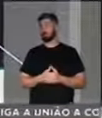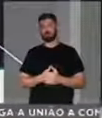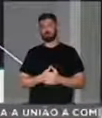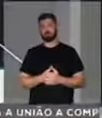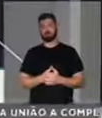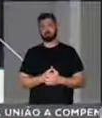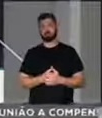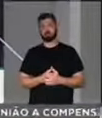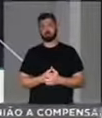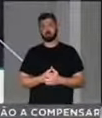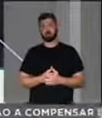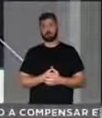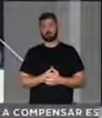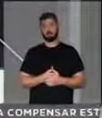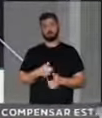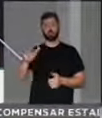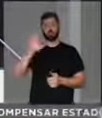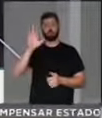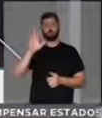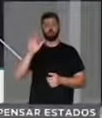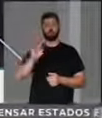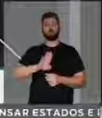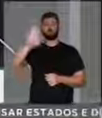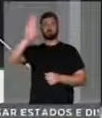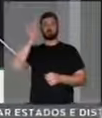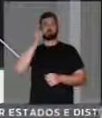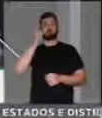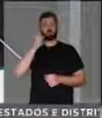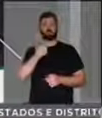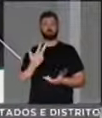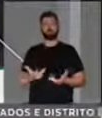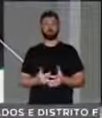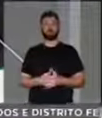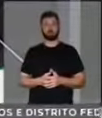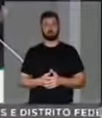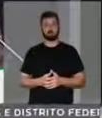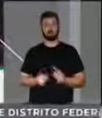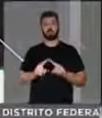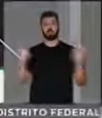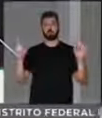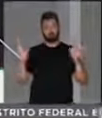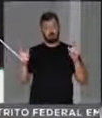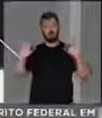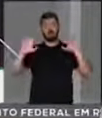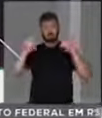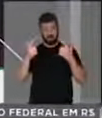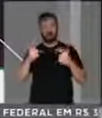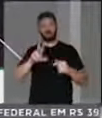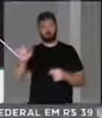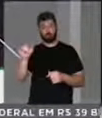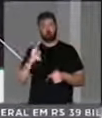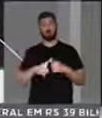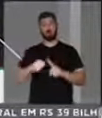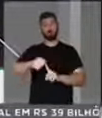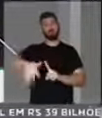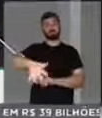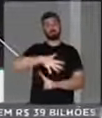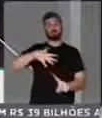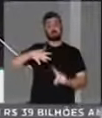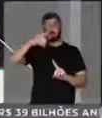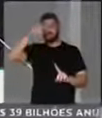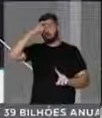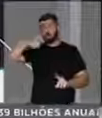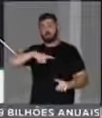forma de que Lula seja candidato. Mas ele será, evidentemente, porque a sociedade tem